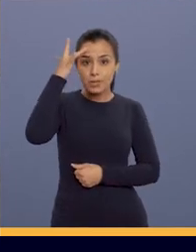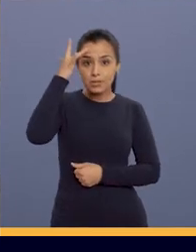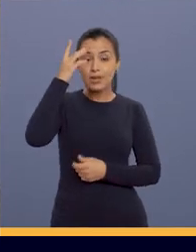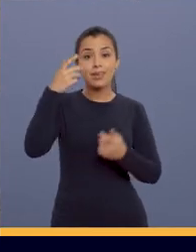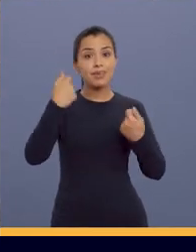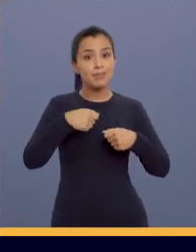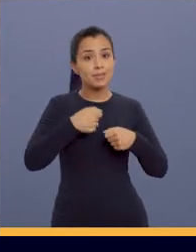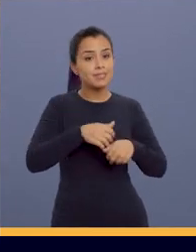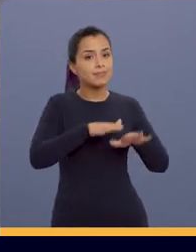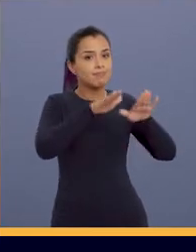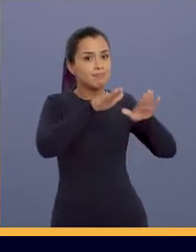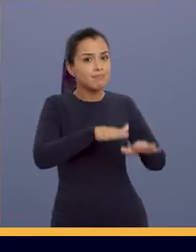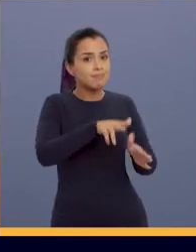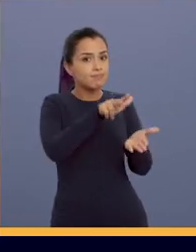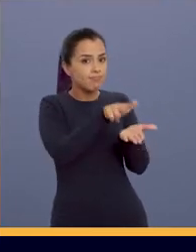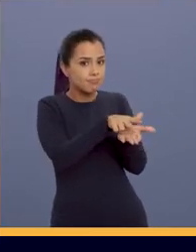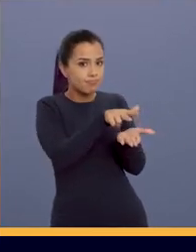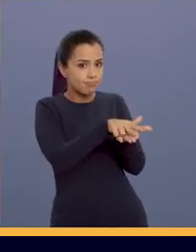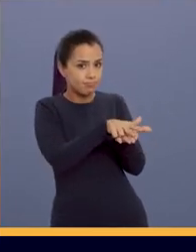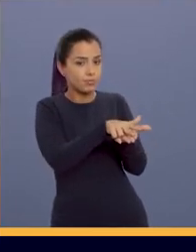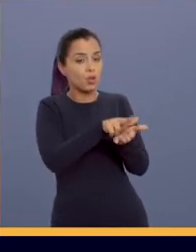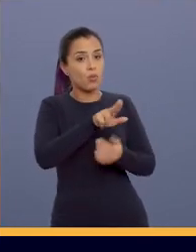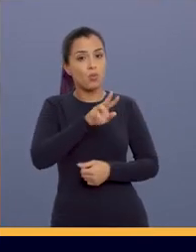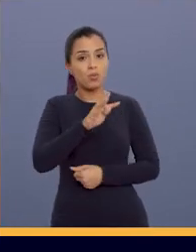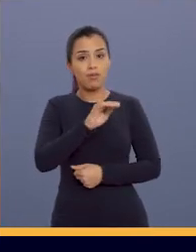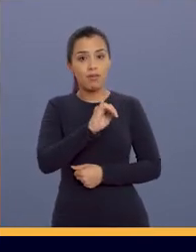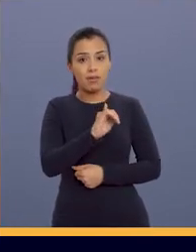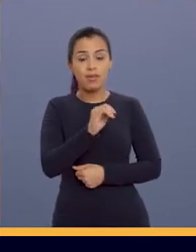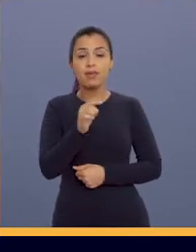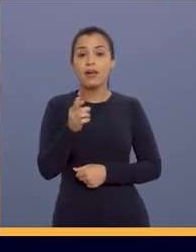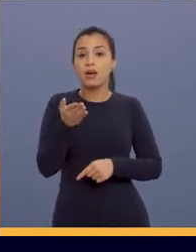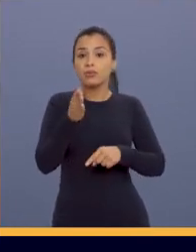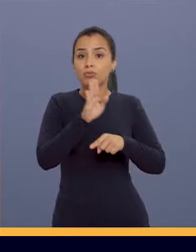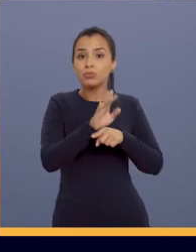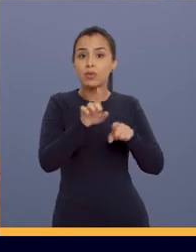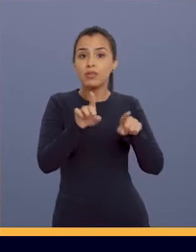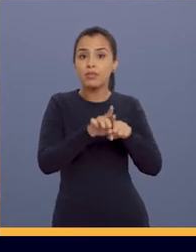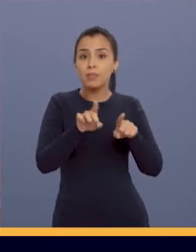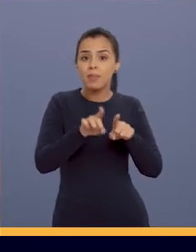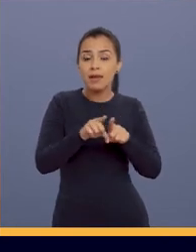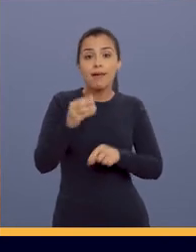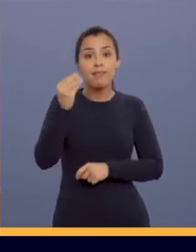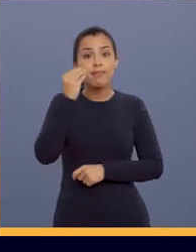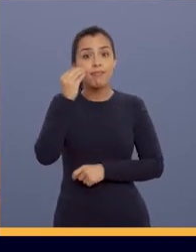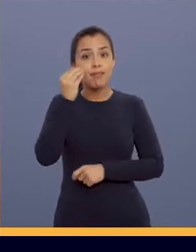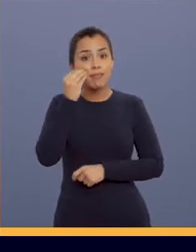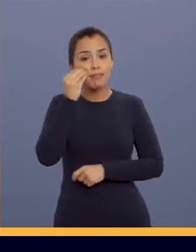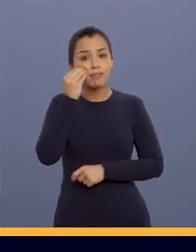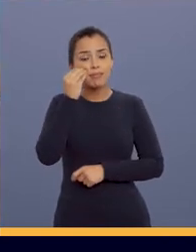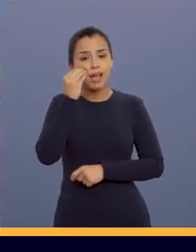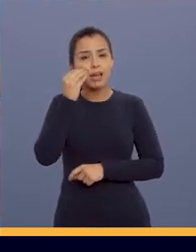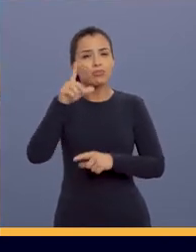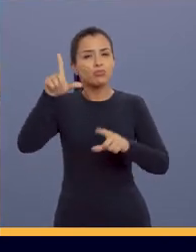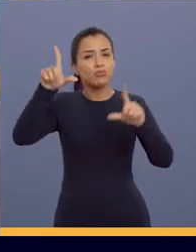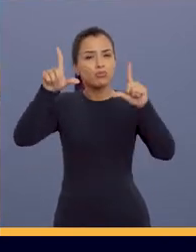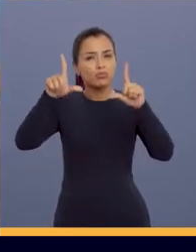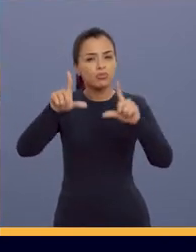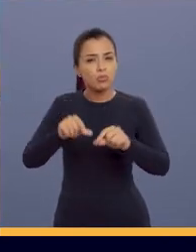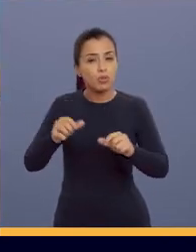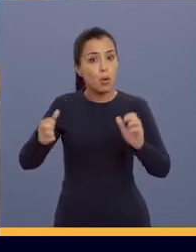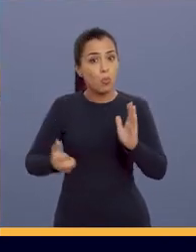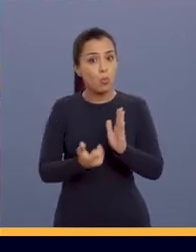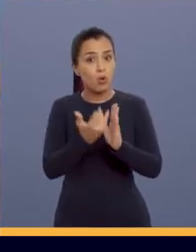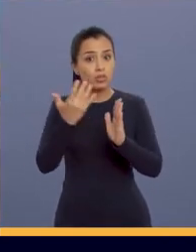precisam de longa permanência nos leitos de UTI, ajudando inclusive a desafogar os outros hospitais para a gente